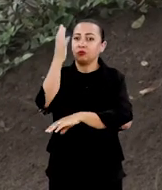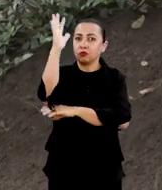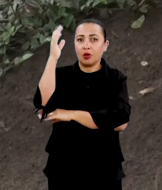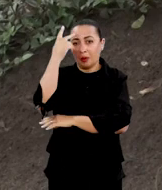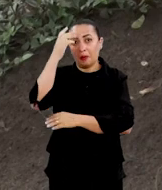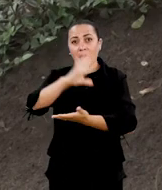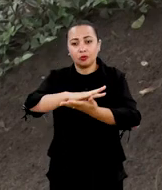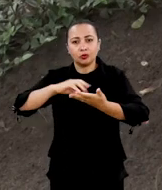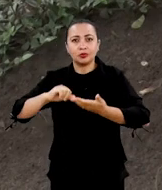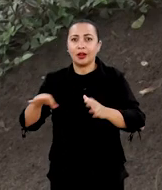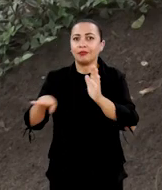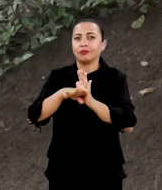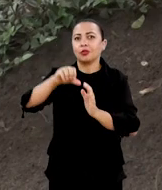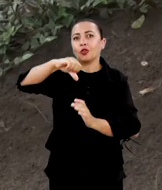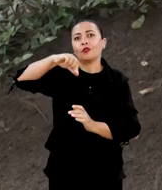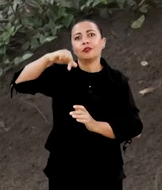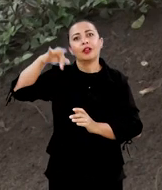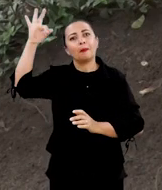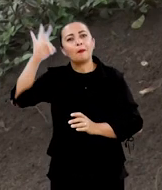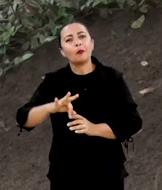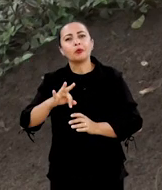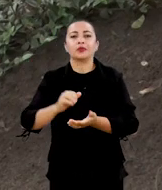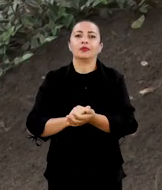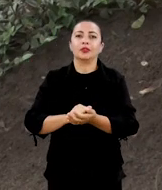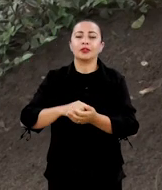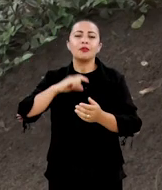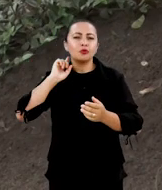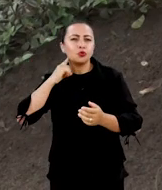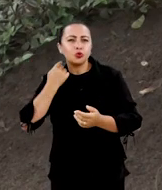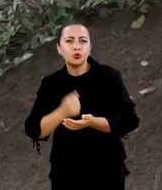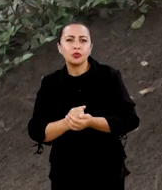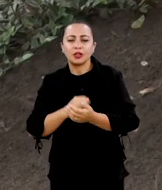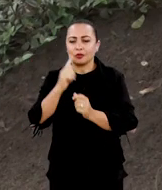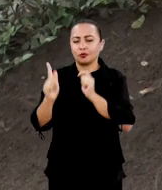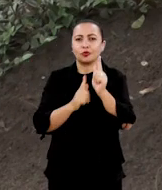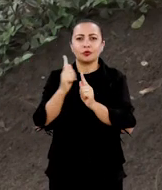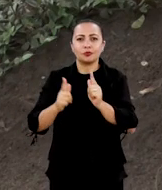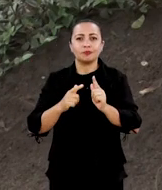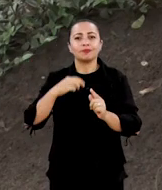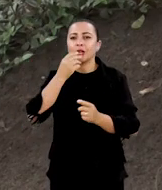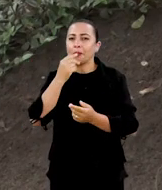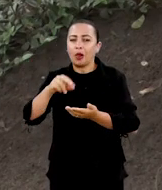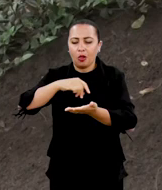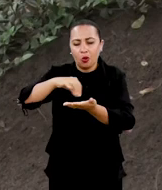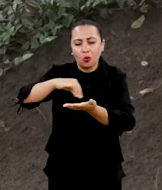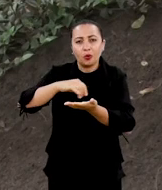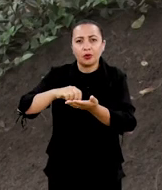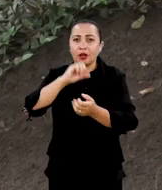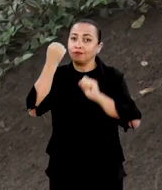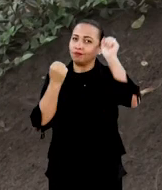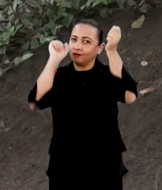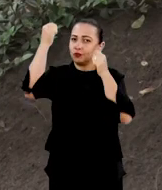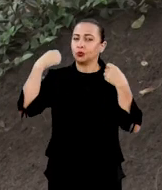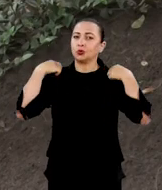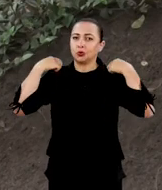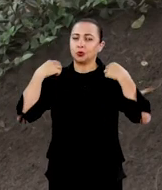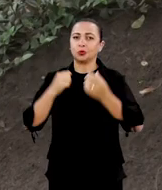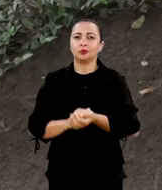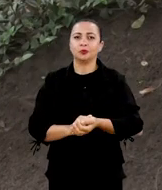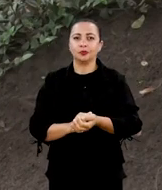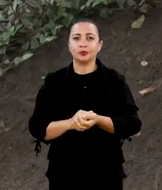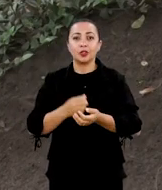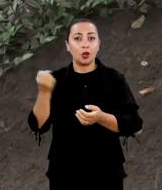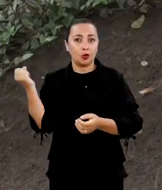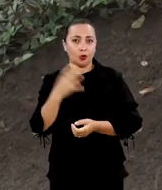para extrair até 97% das impurezas tóxicas geradas pelos corantes usados na indústria têxtil.